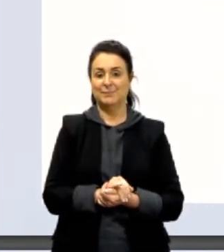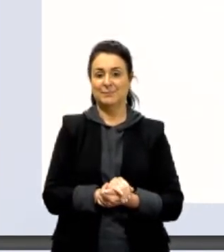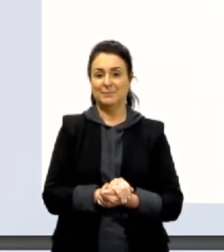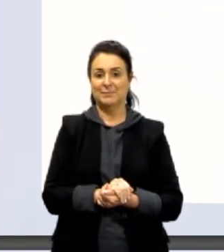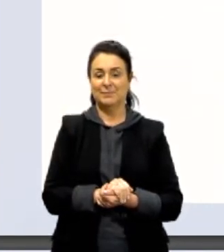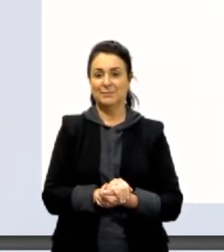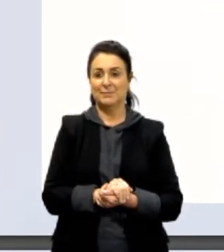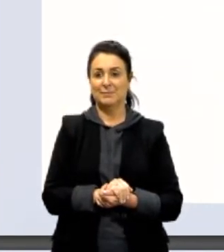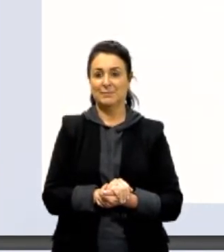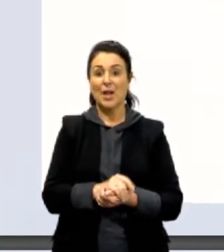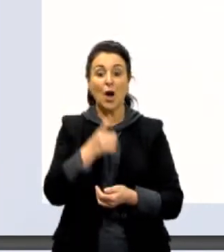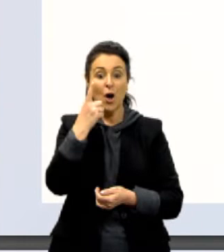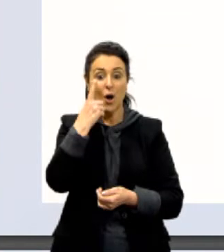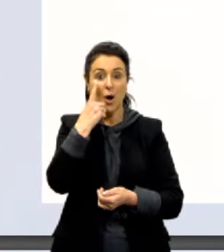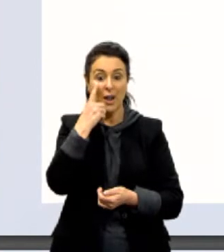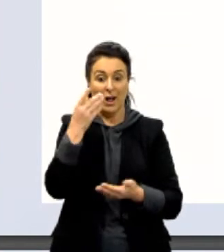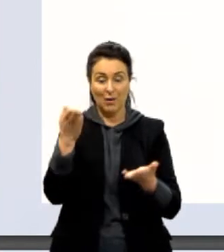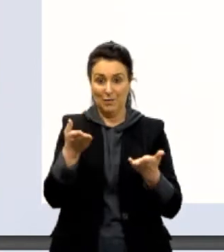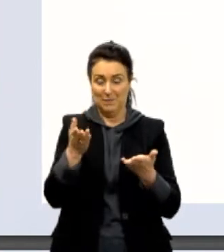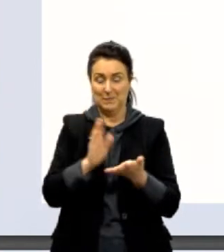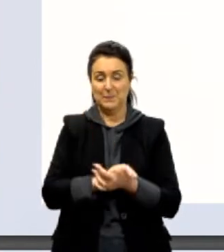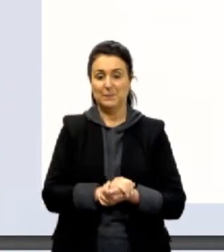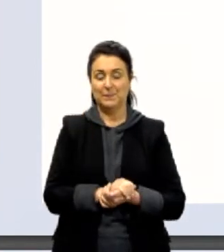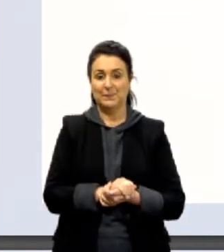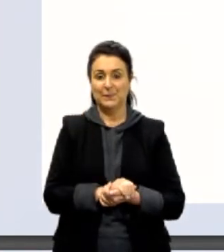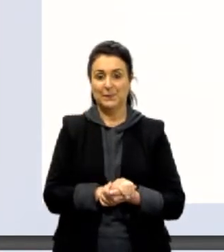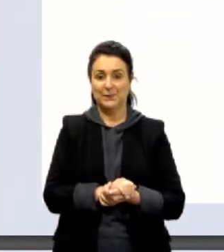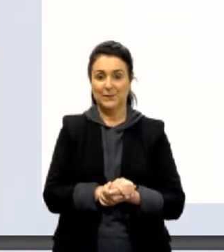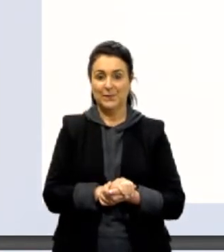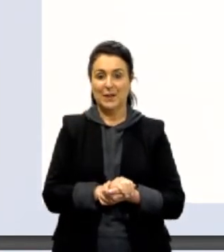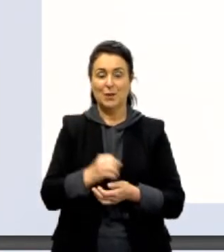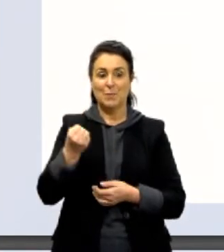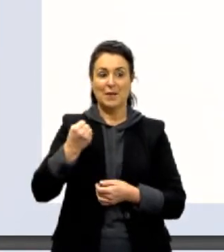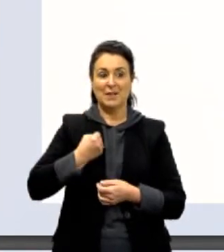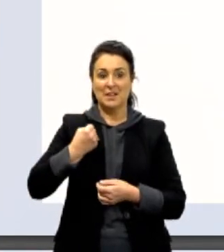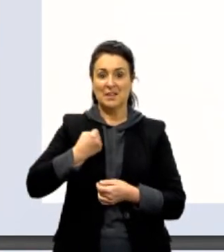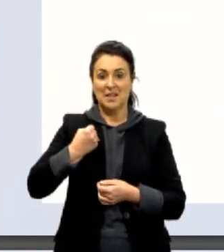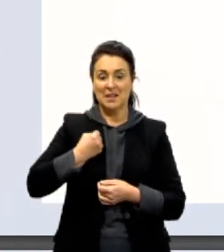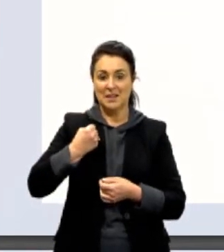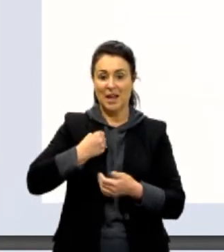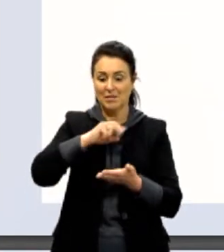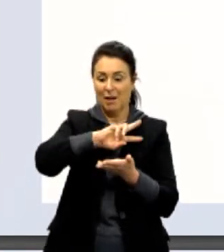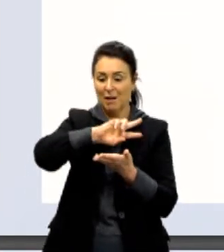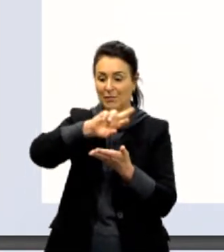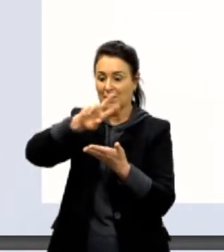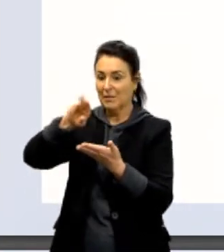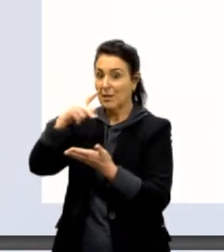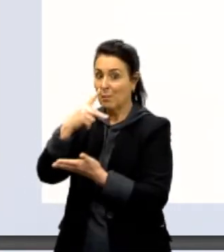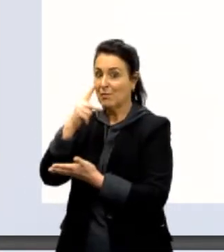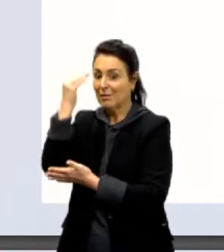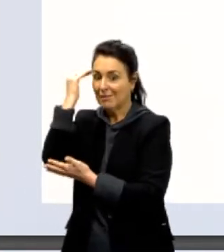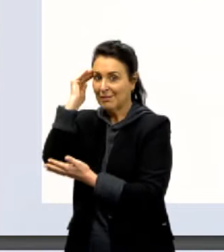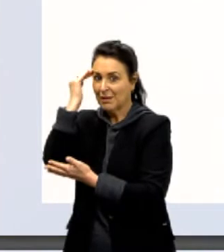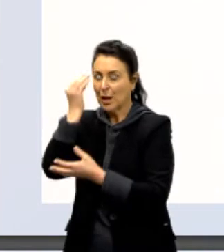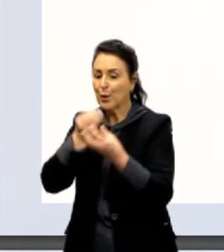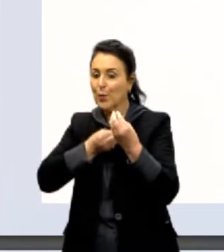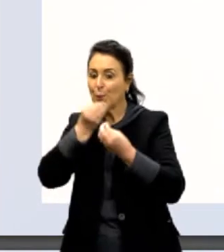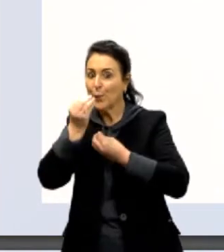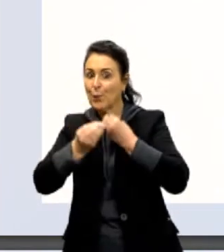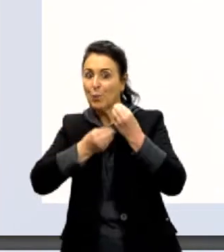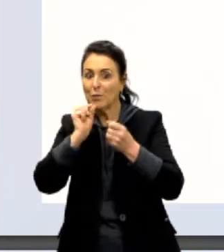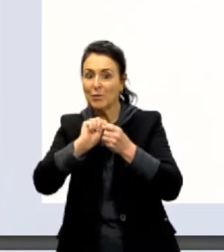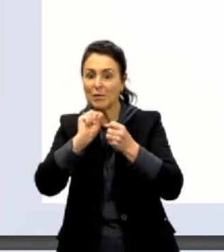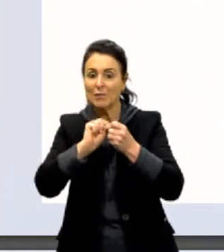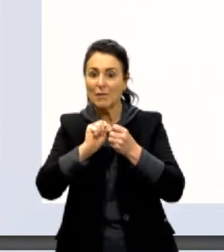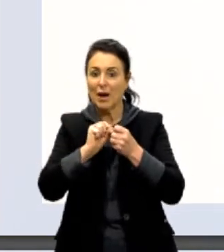Vamos dar uma olhadinha agora numa Grandeza Derivada para te poder entender como é que se forma uma